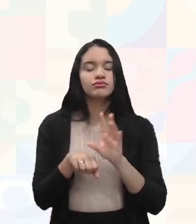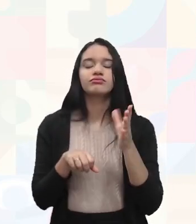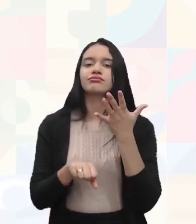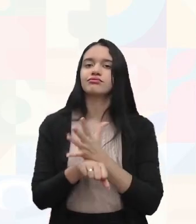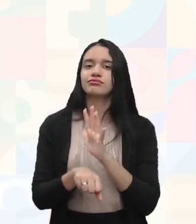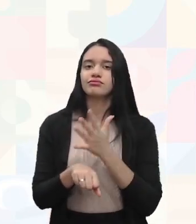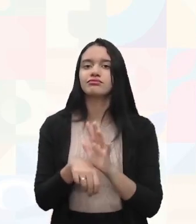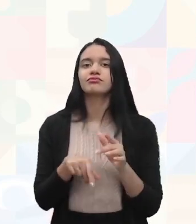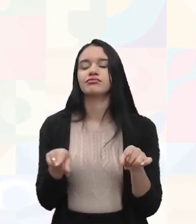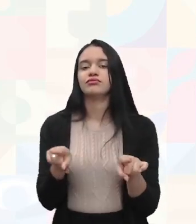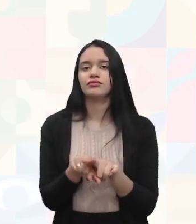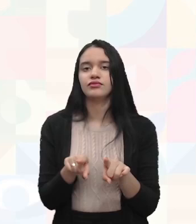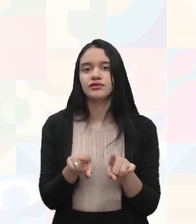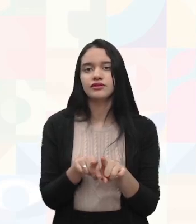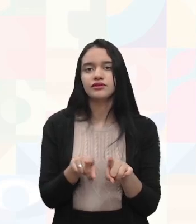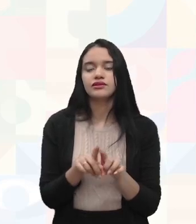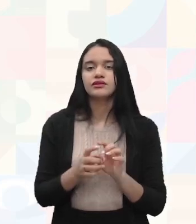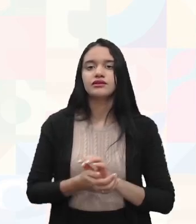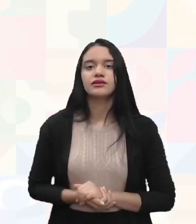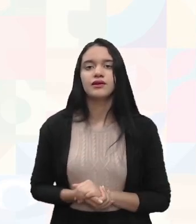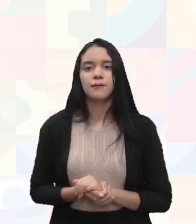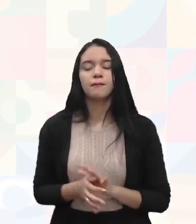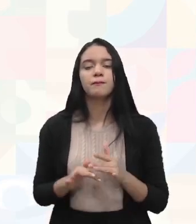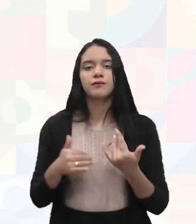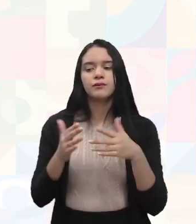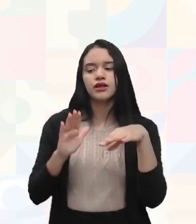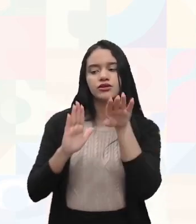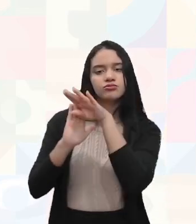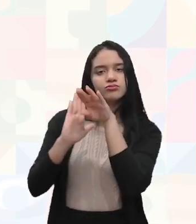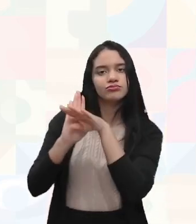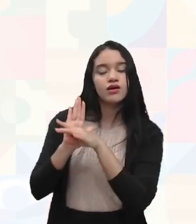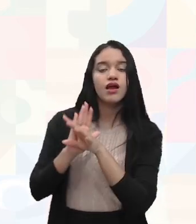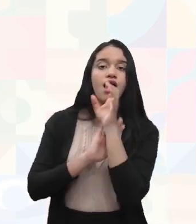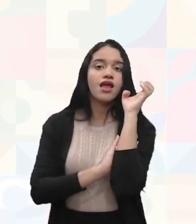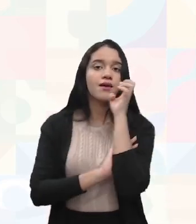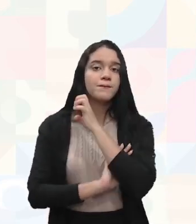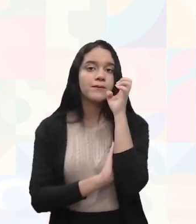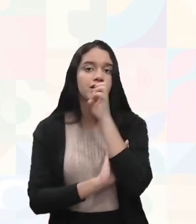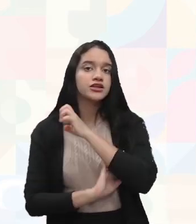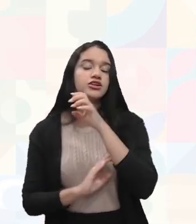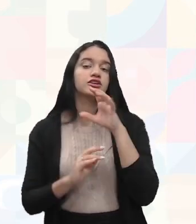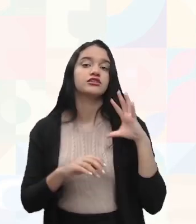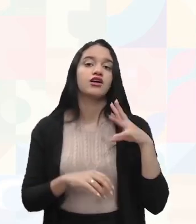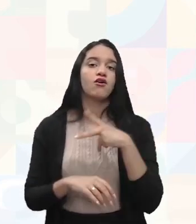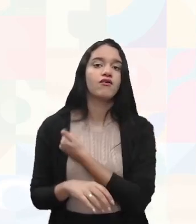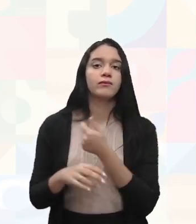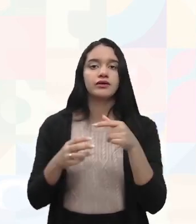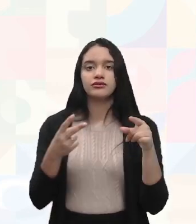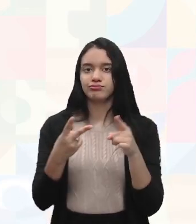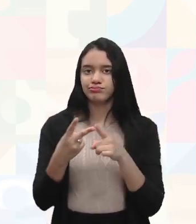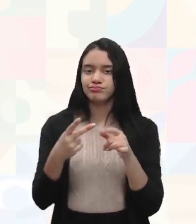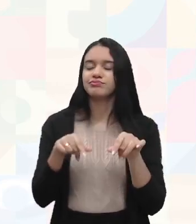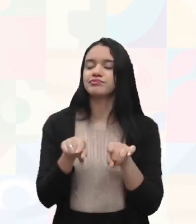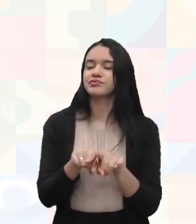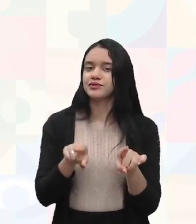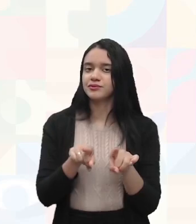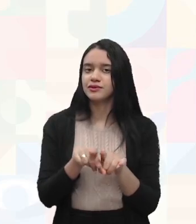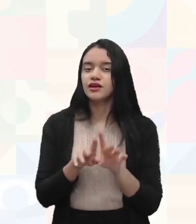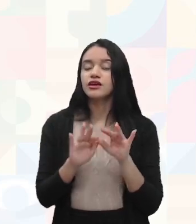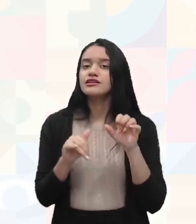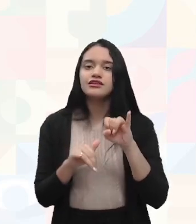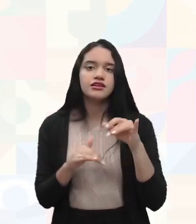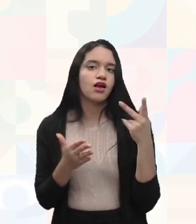precisa ser repassado os requisitos para emergência e salvamento. Porque, caso